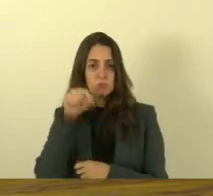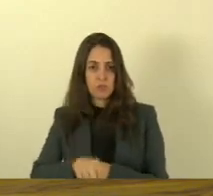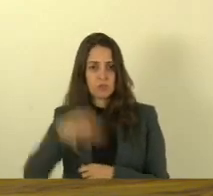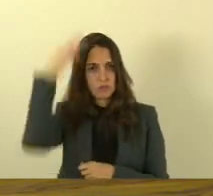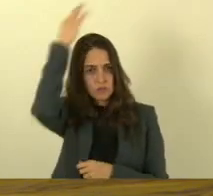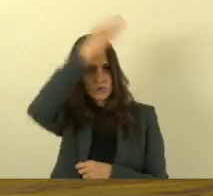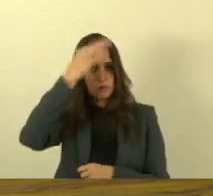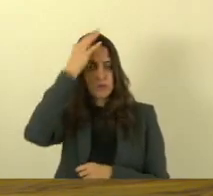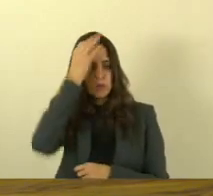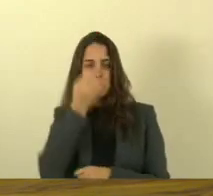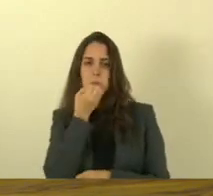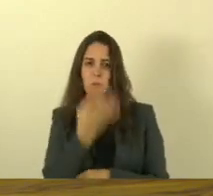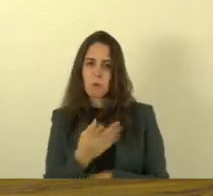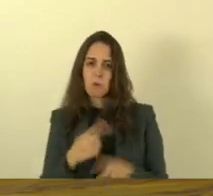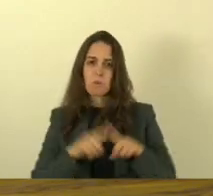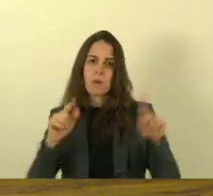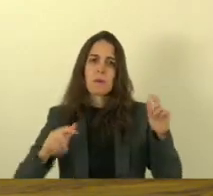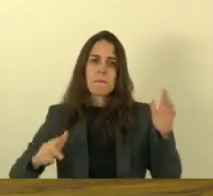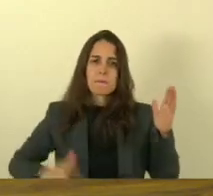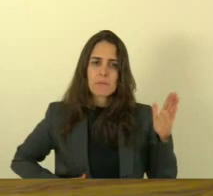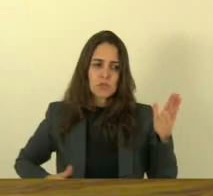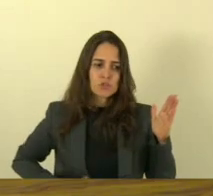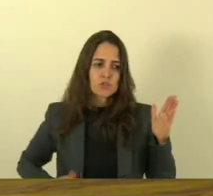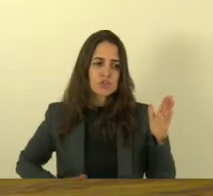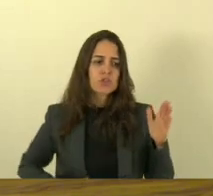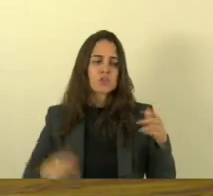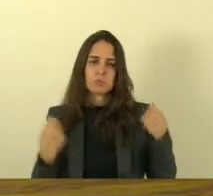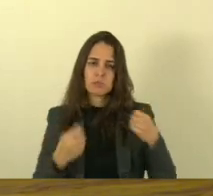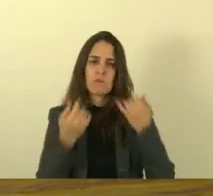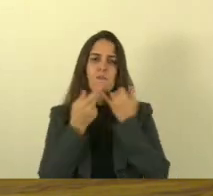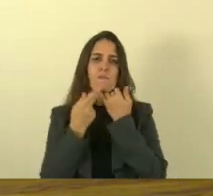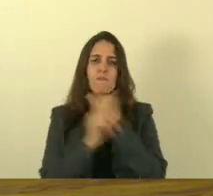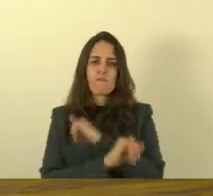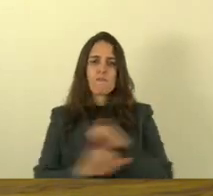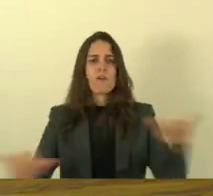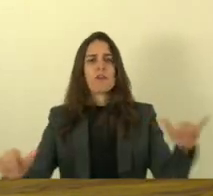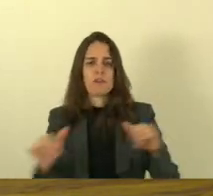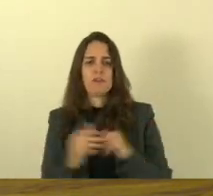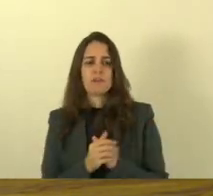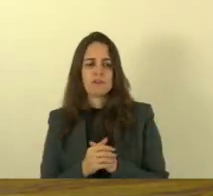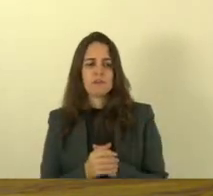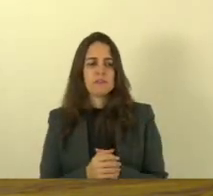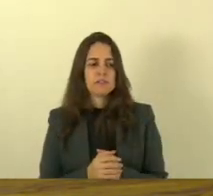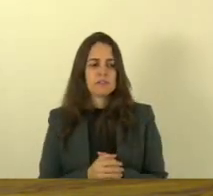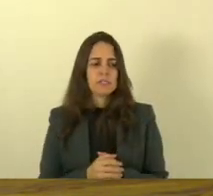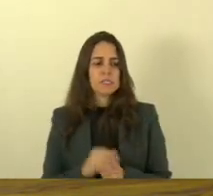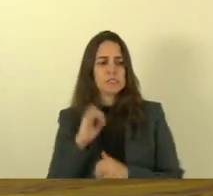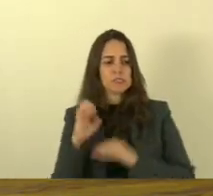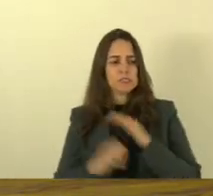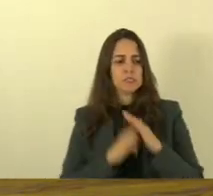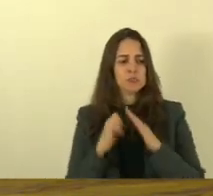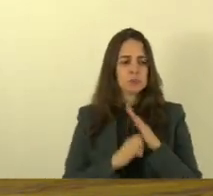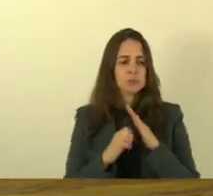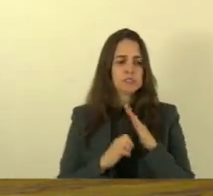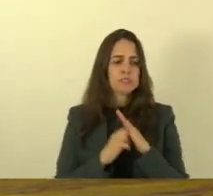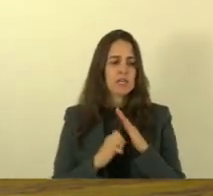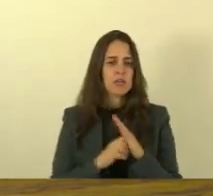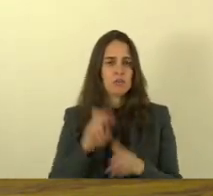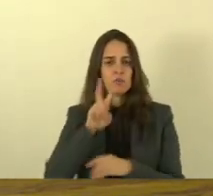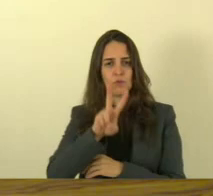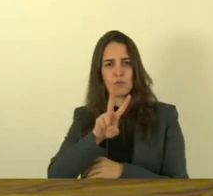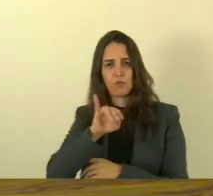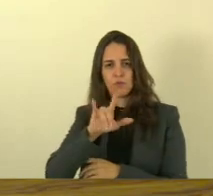agora bandido a gente tem aqui que está expondo o nome então esses empresários da Vila